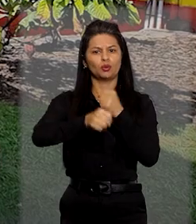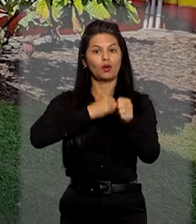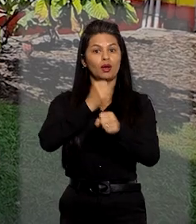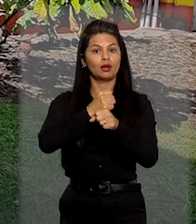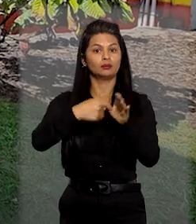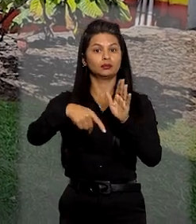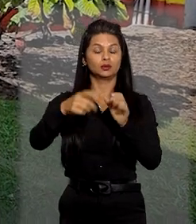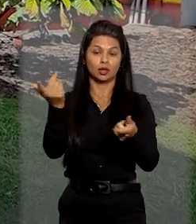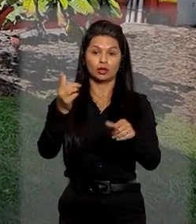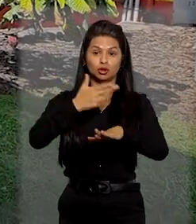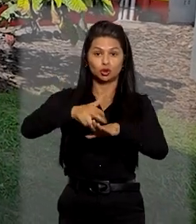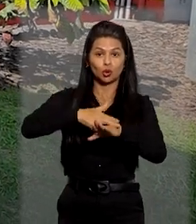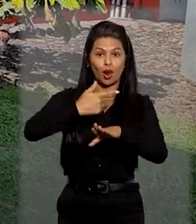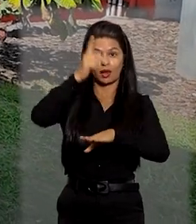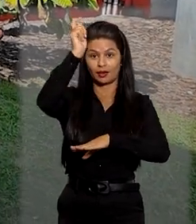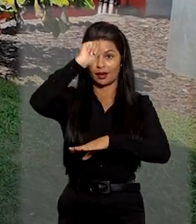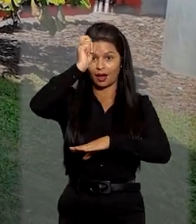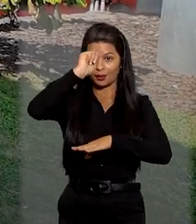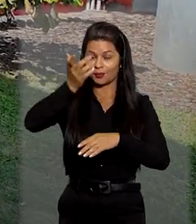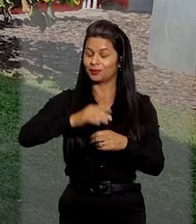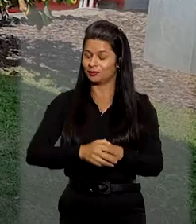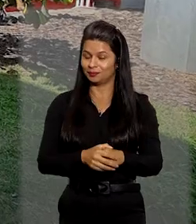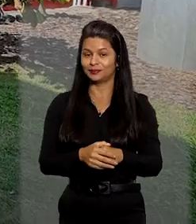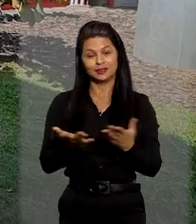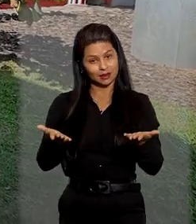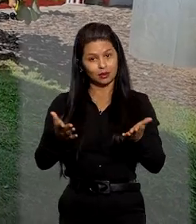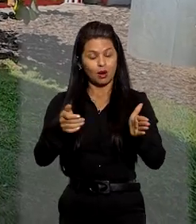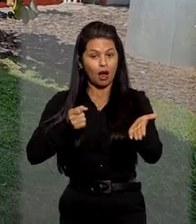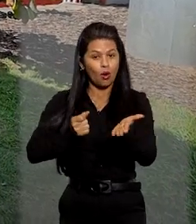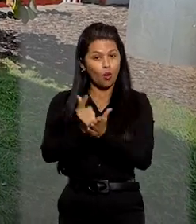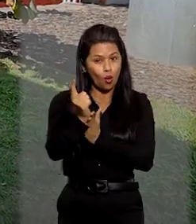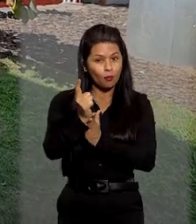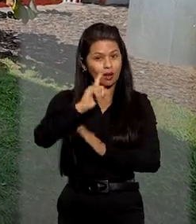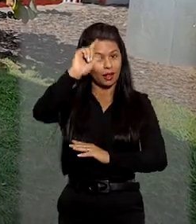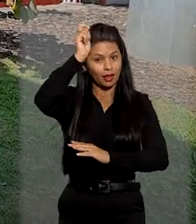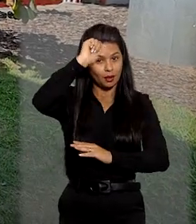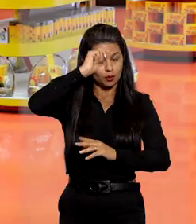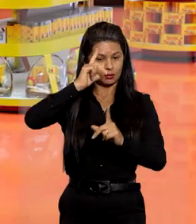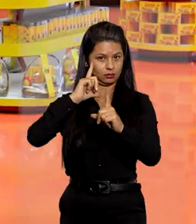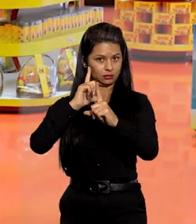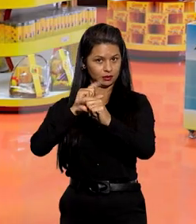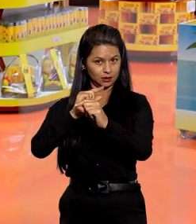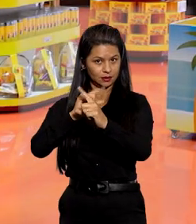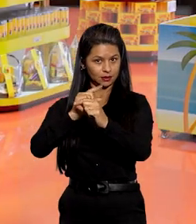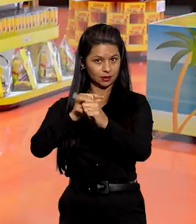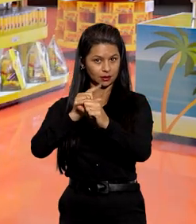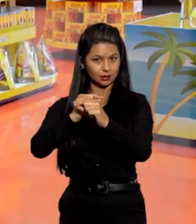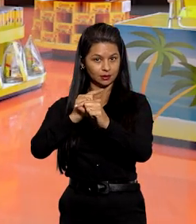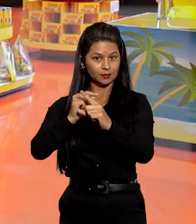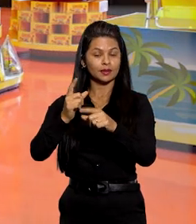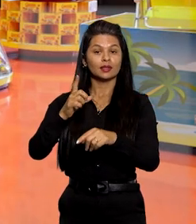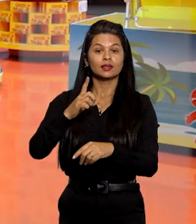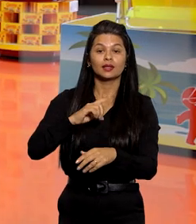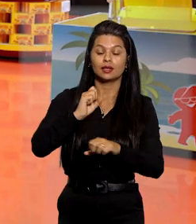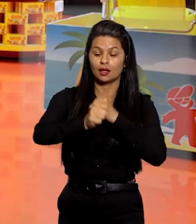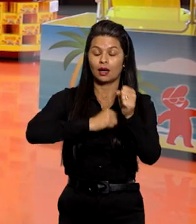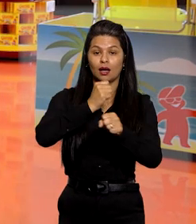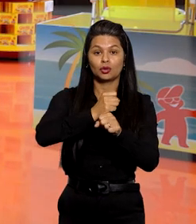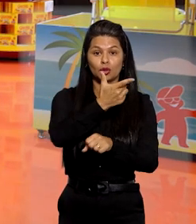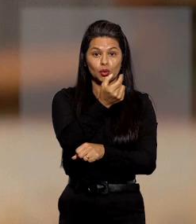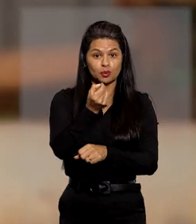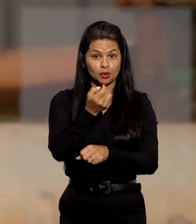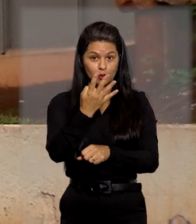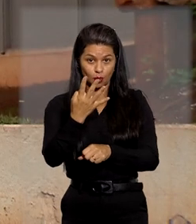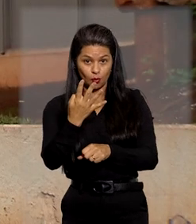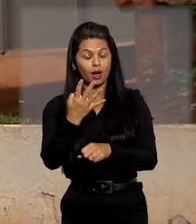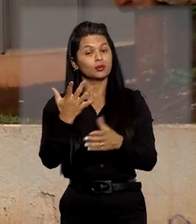sobre a aquisição da Chocolates Garoto. A operação de compra da Garoto pela Nestlé havia sido reprovada pelo Cade em 2004,